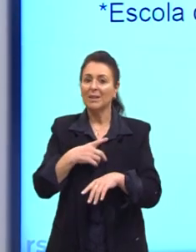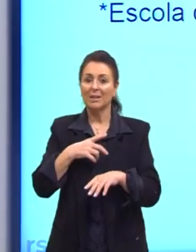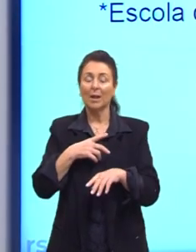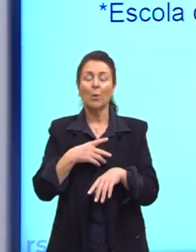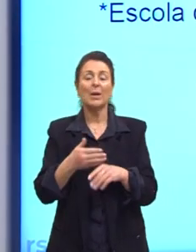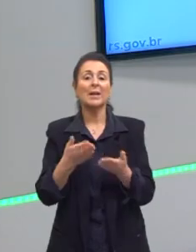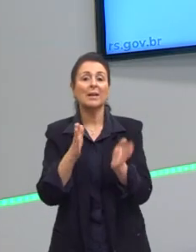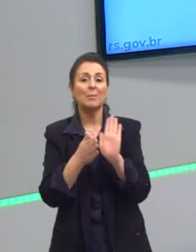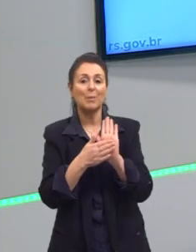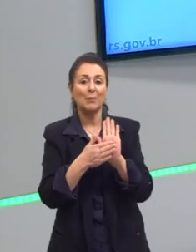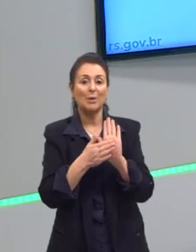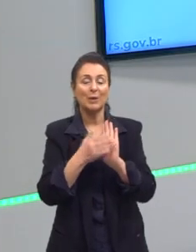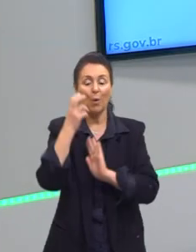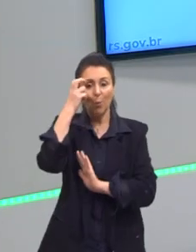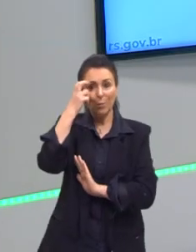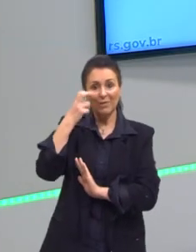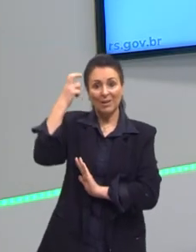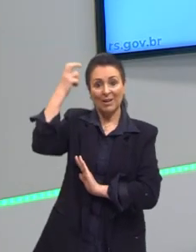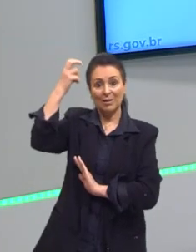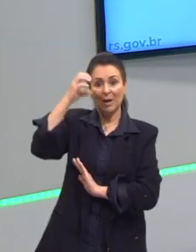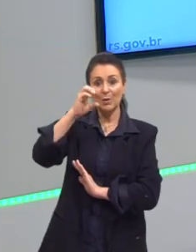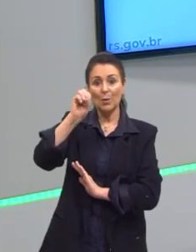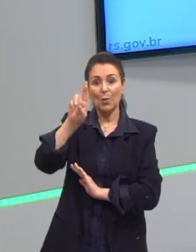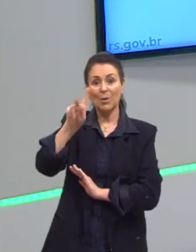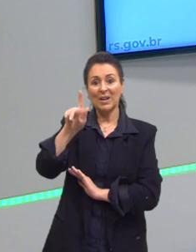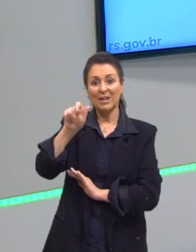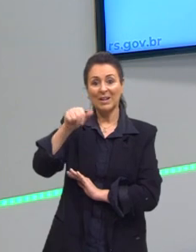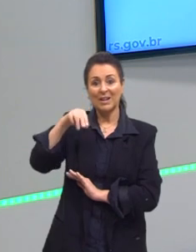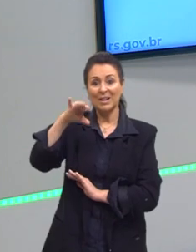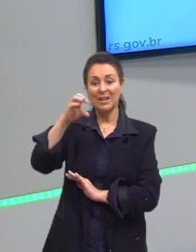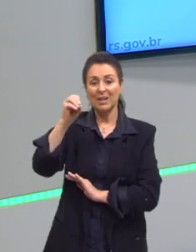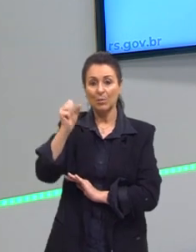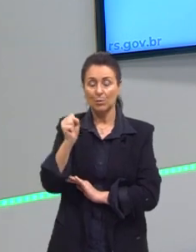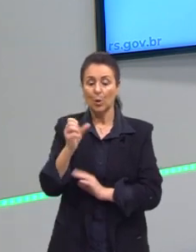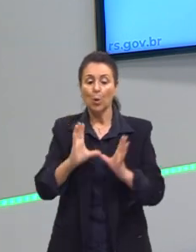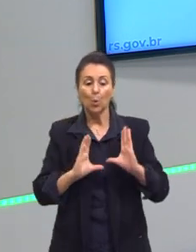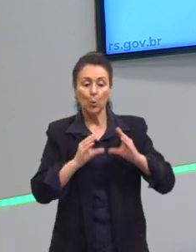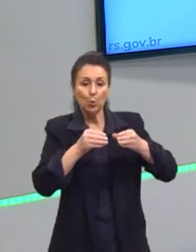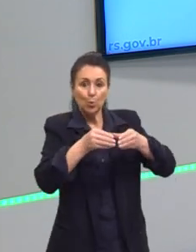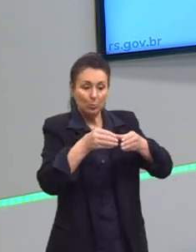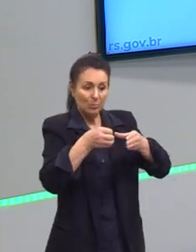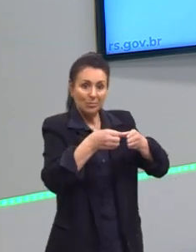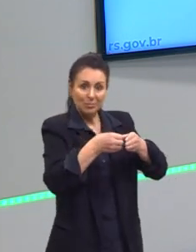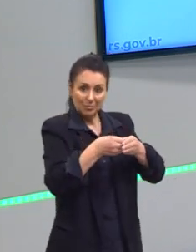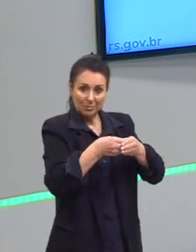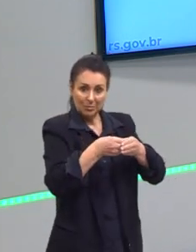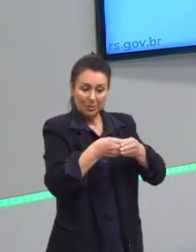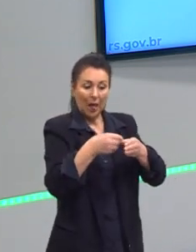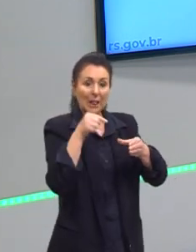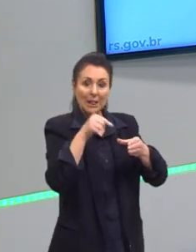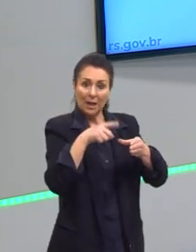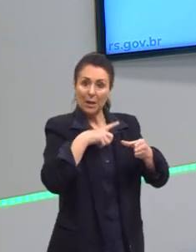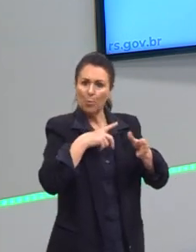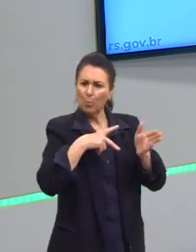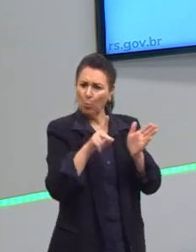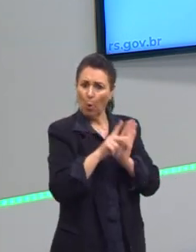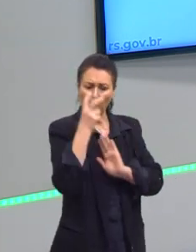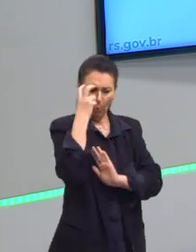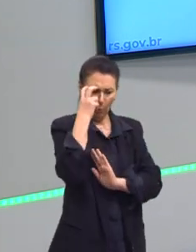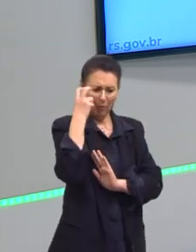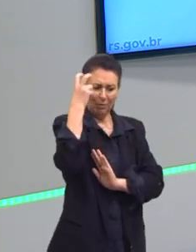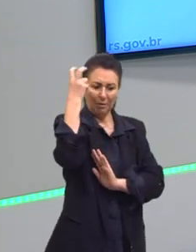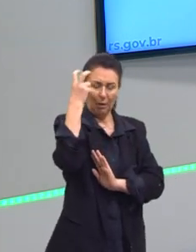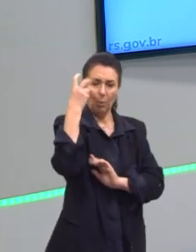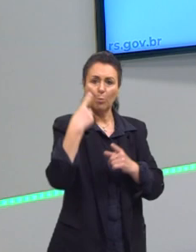orgânicos, que os grupos necessitados devem ter os seus próprios intelectuais, porque eles sabem